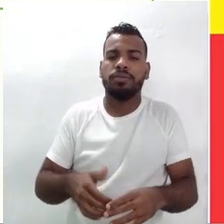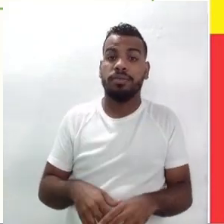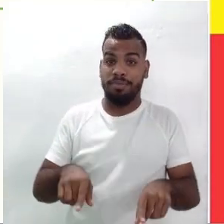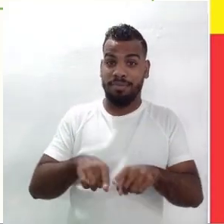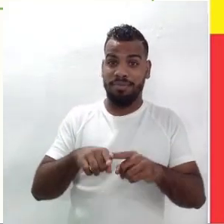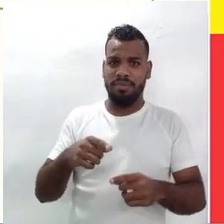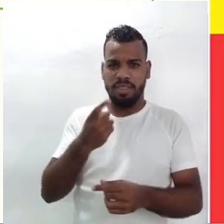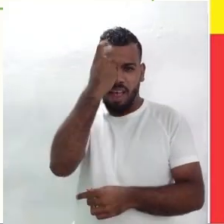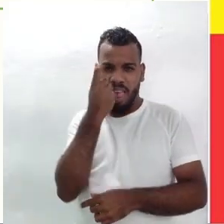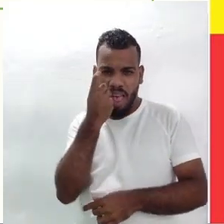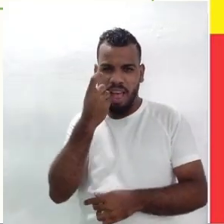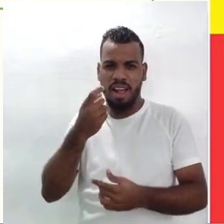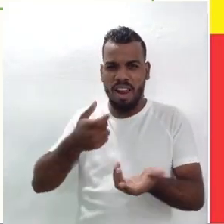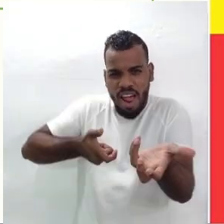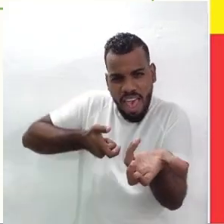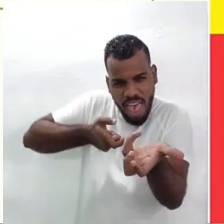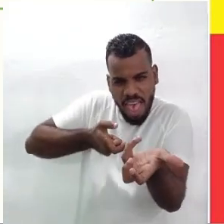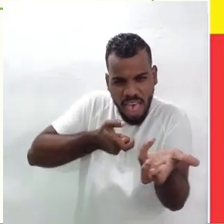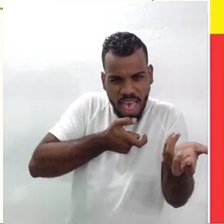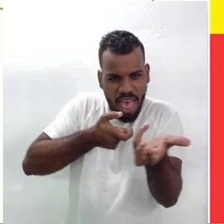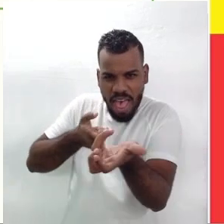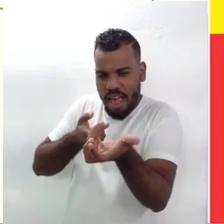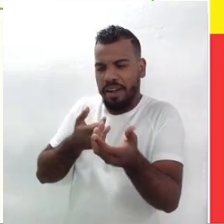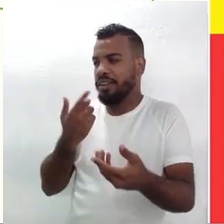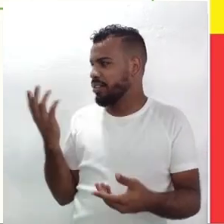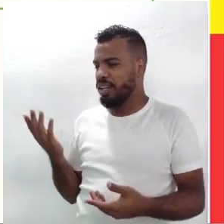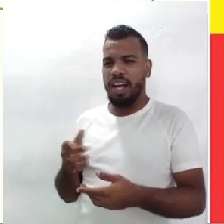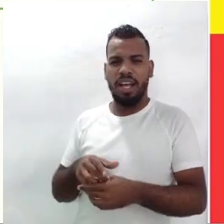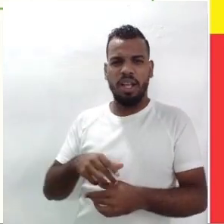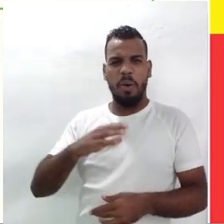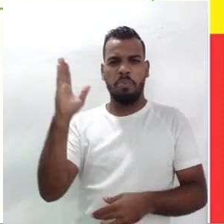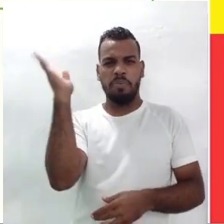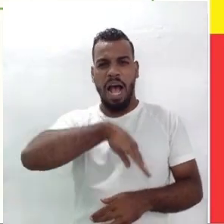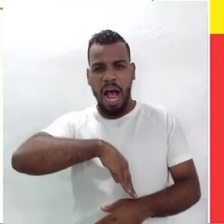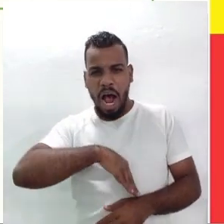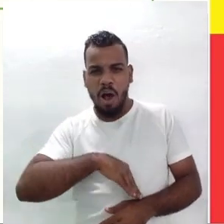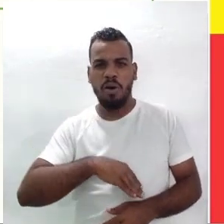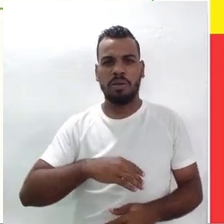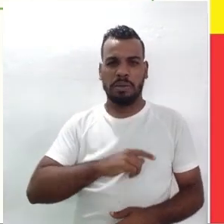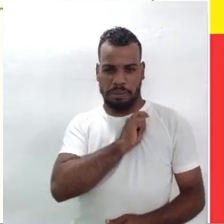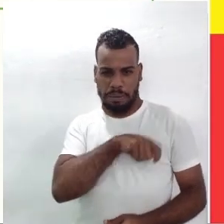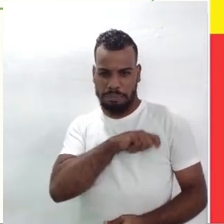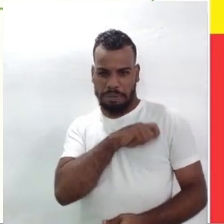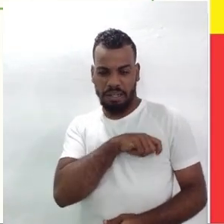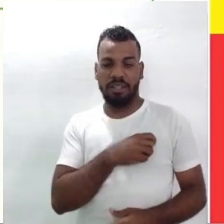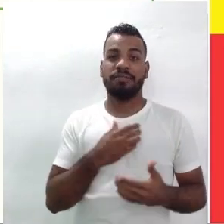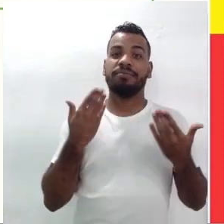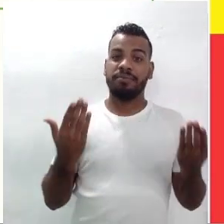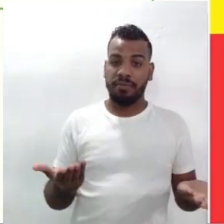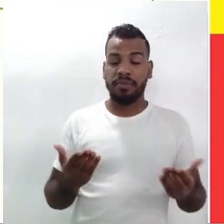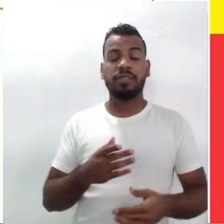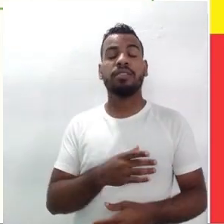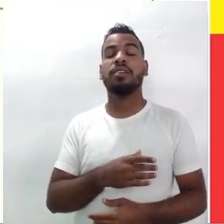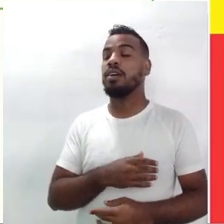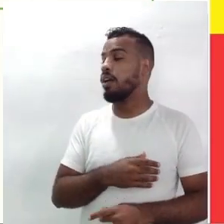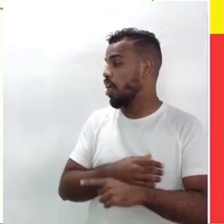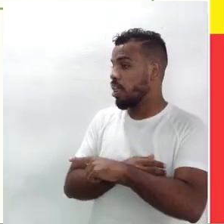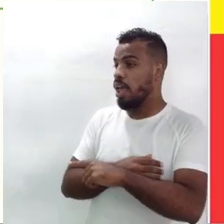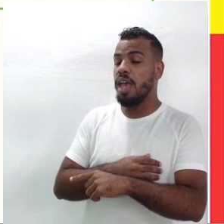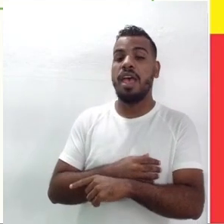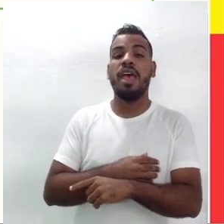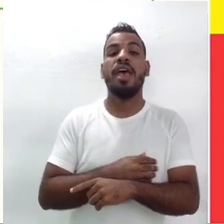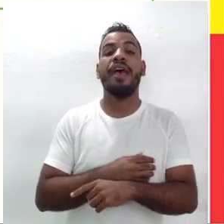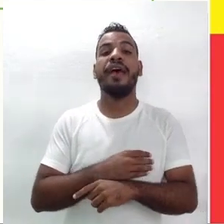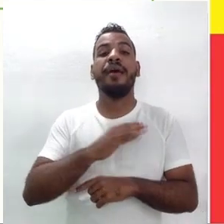cangaceiro, com a figura que representa o mal, vilão, e que é um vilão que muitas